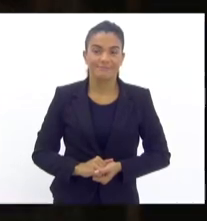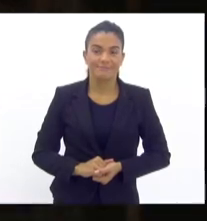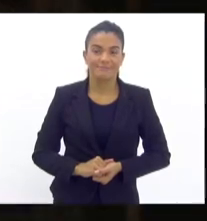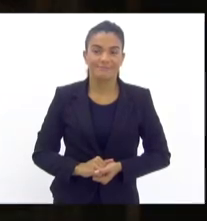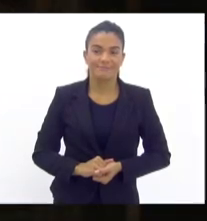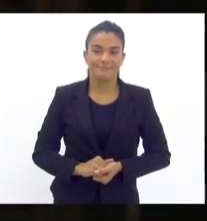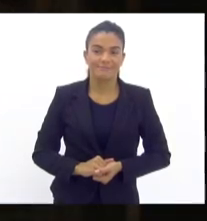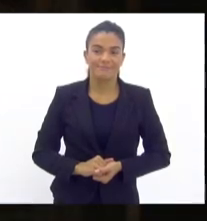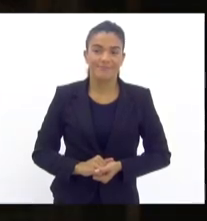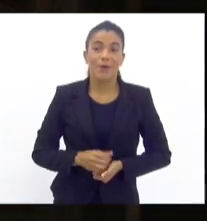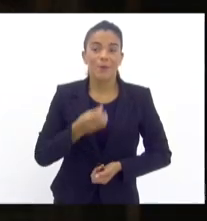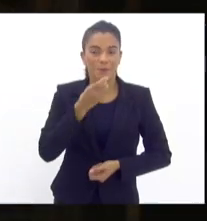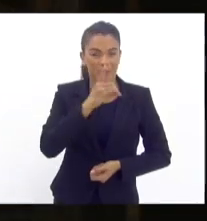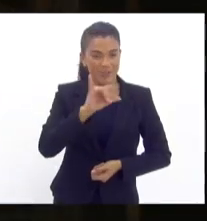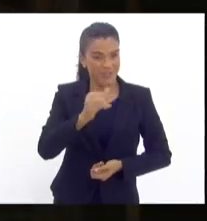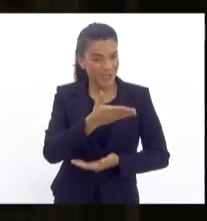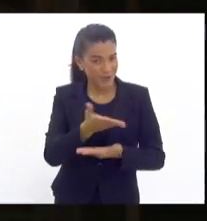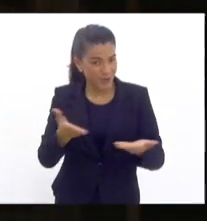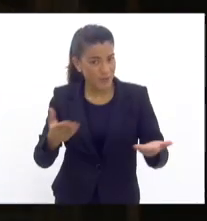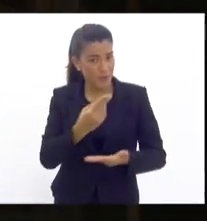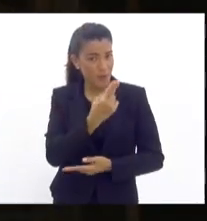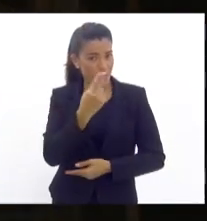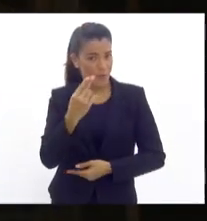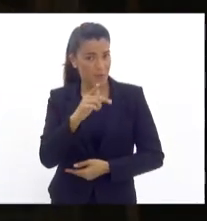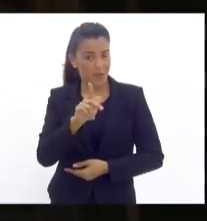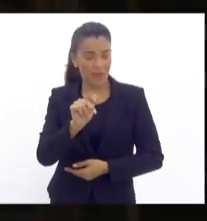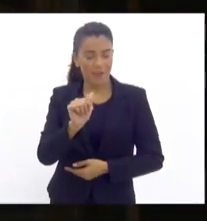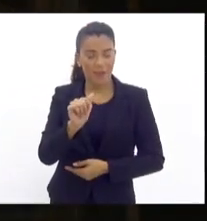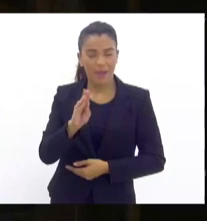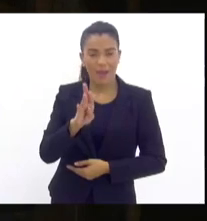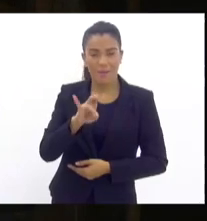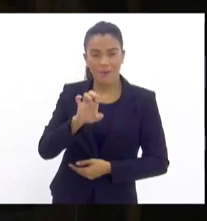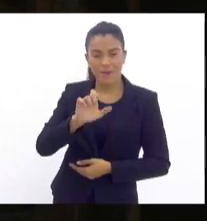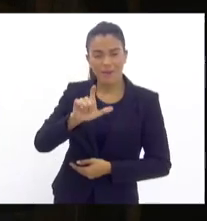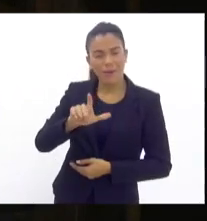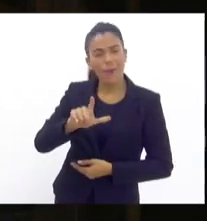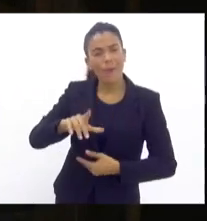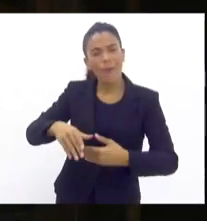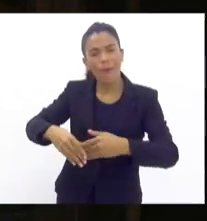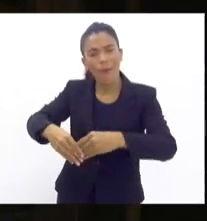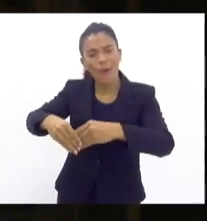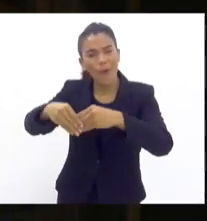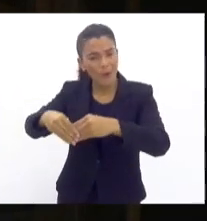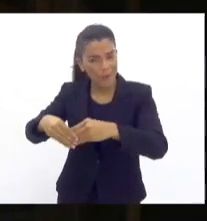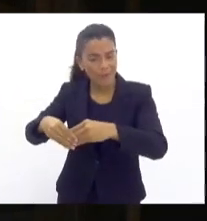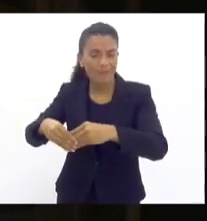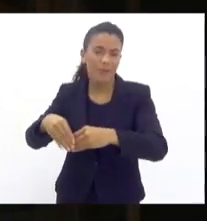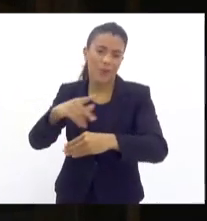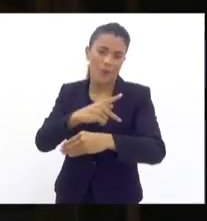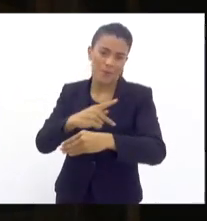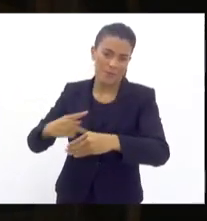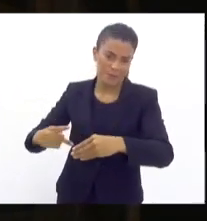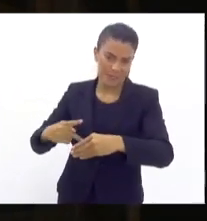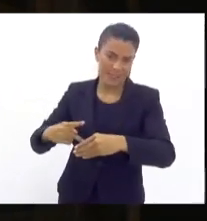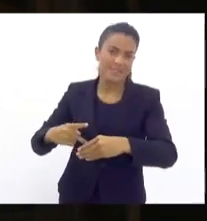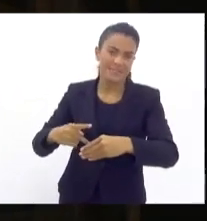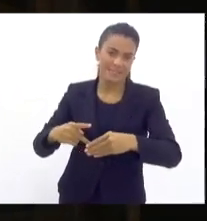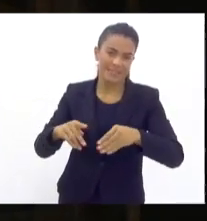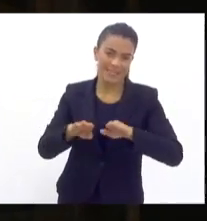Bom dia a todos. Meu nome é Gabriel Ferrando, queria cumprimentar o ilustre presidente desta mesa,